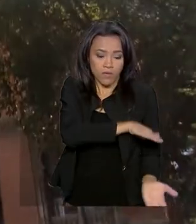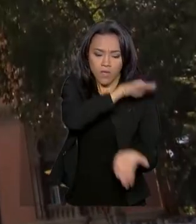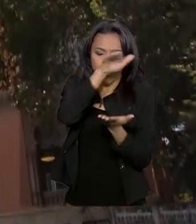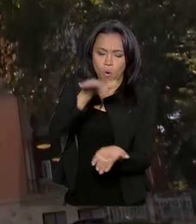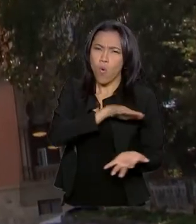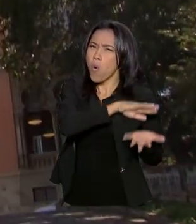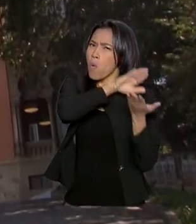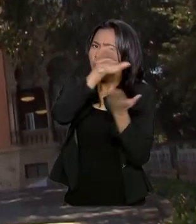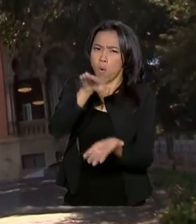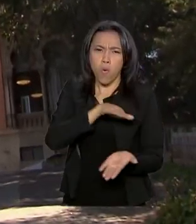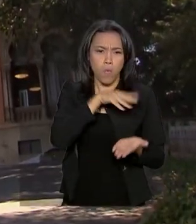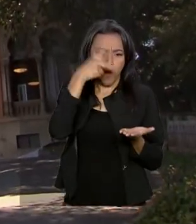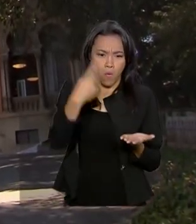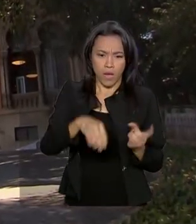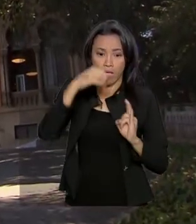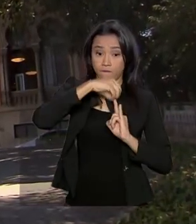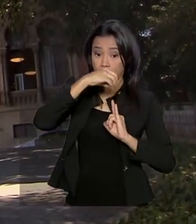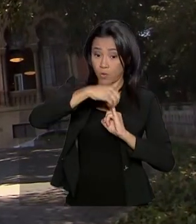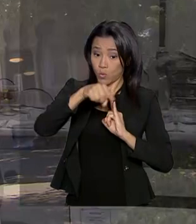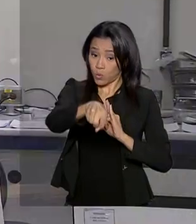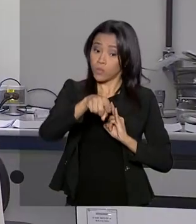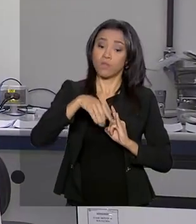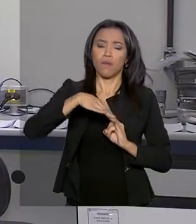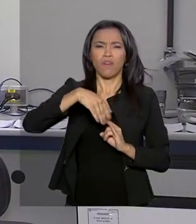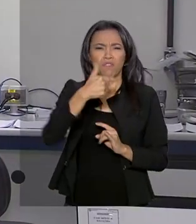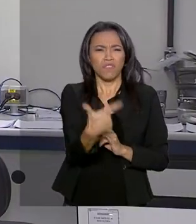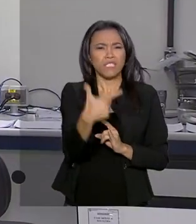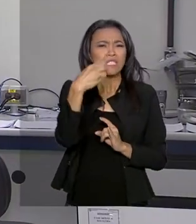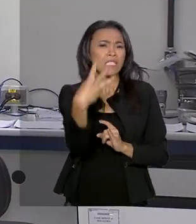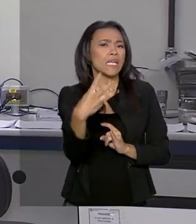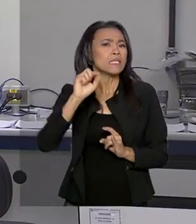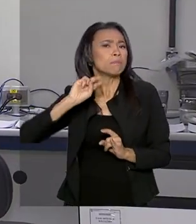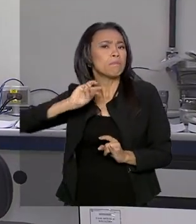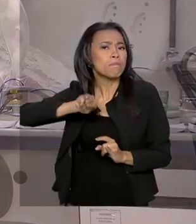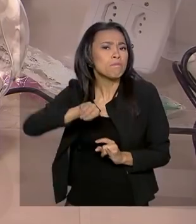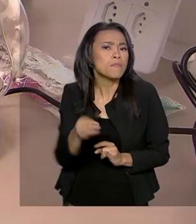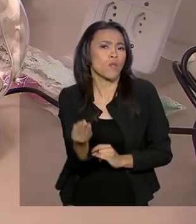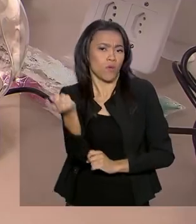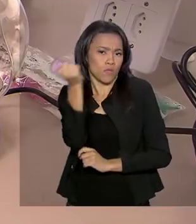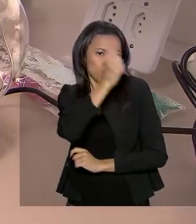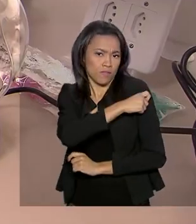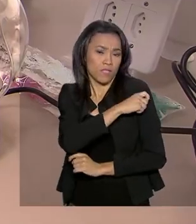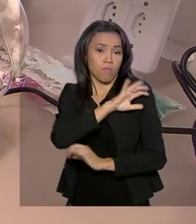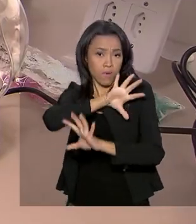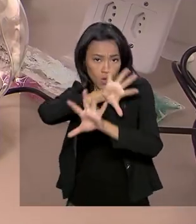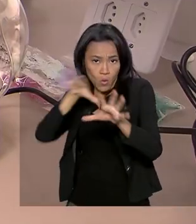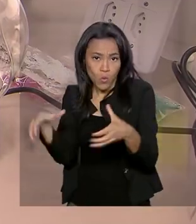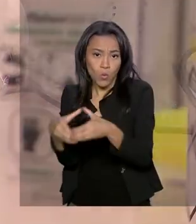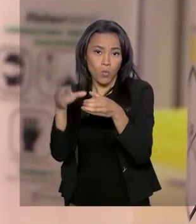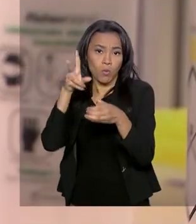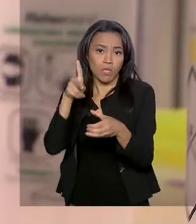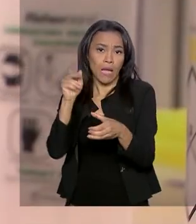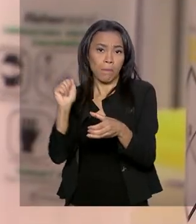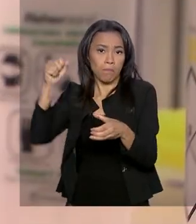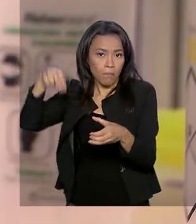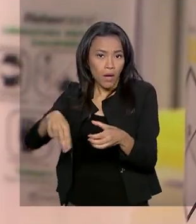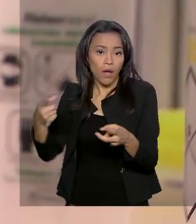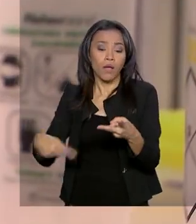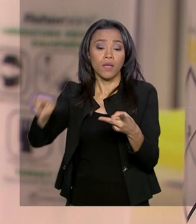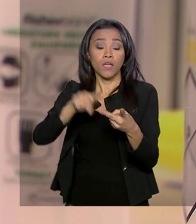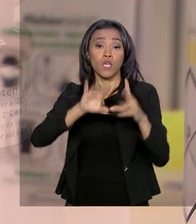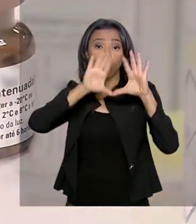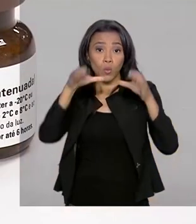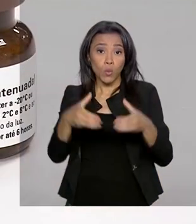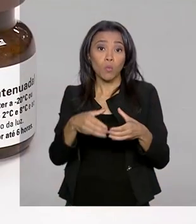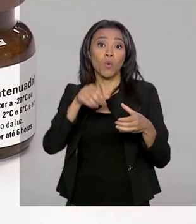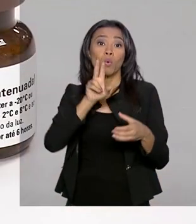o ano que vem, a Fiocruz vai fornecer 23 milhões de vacinas para a Organização Pan-Americana de Saúde e o Unicef, o